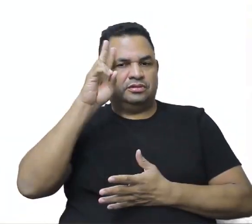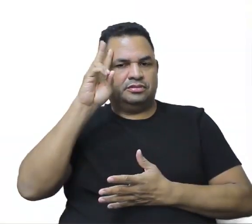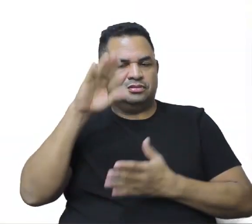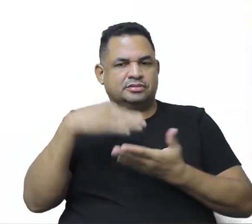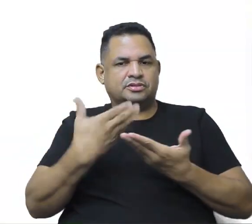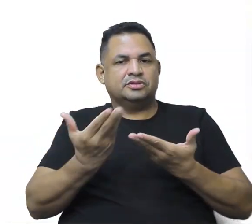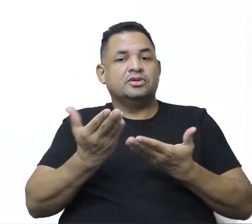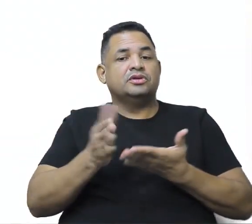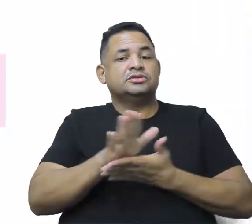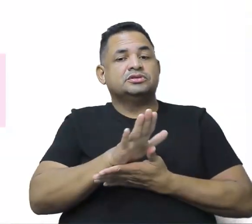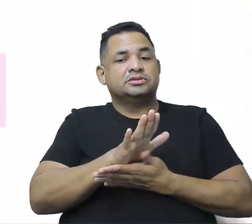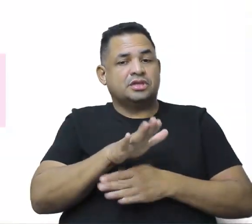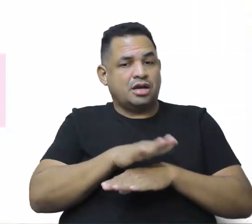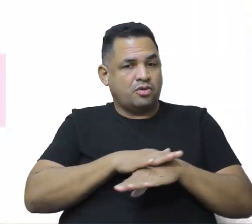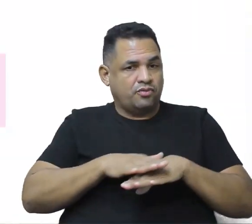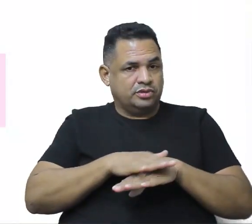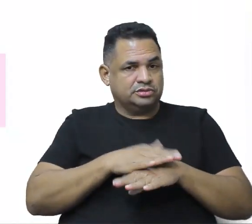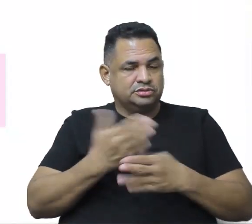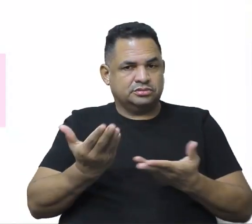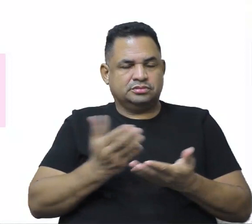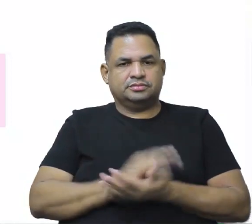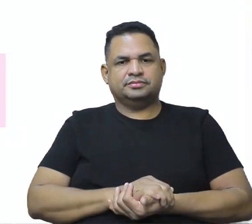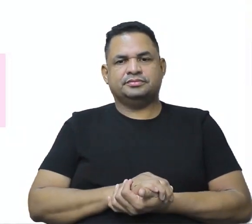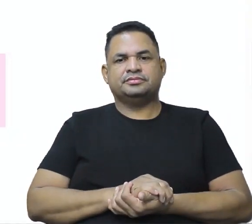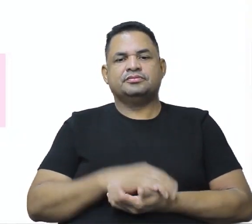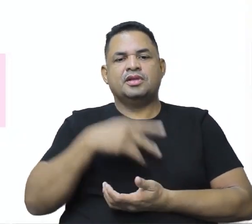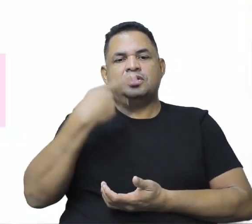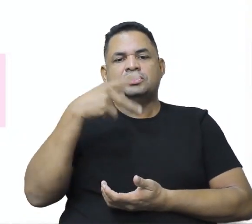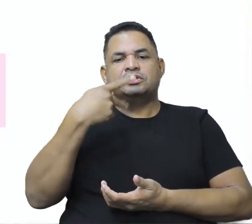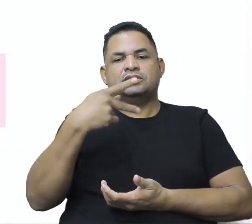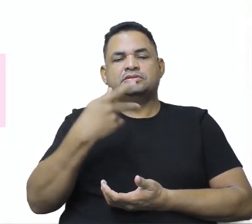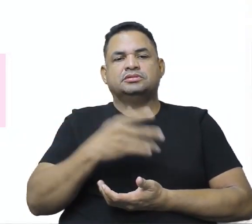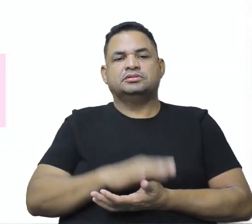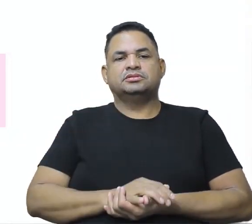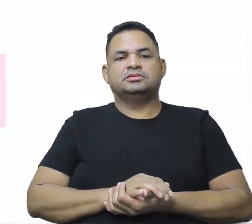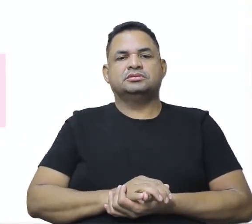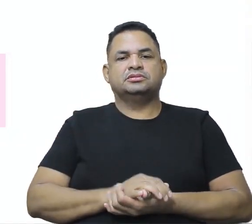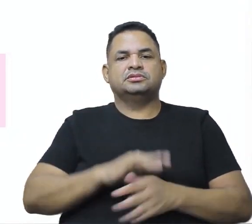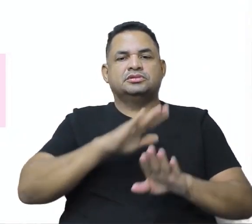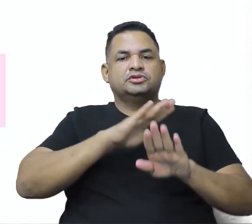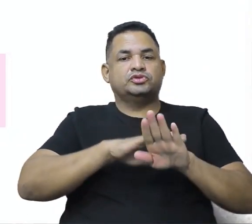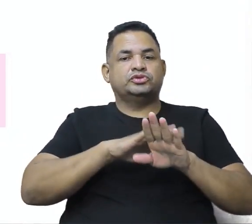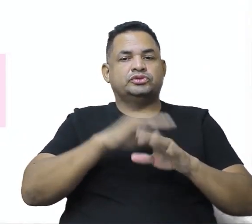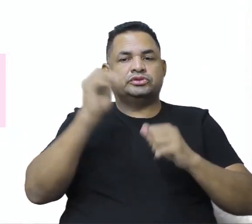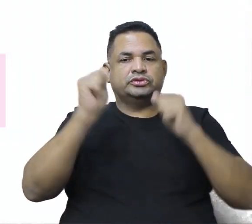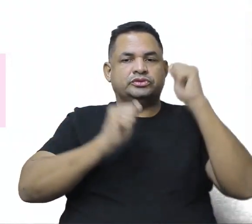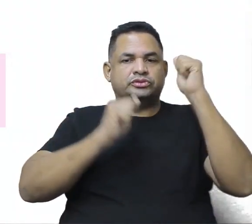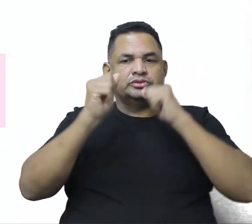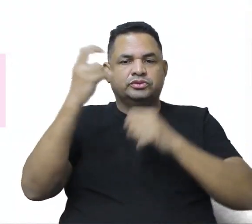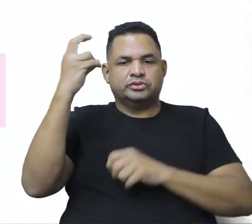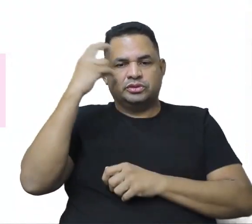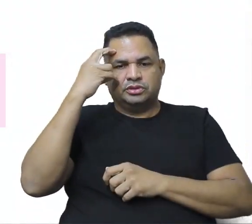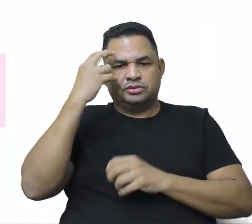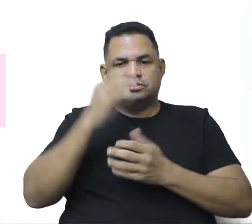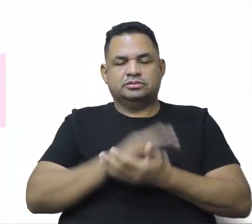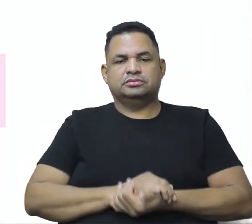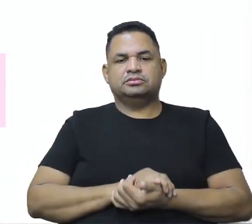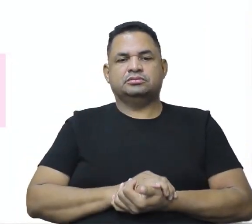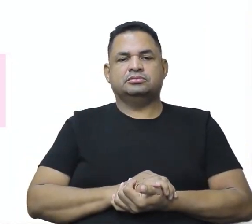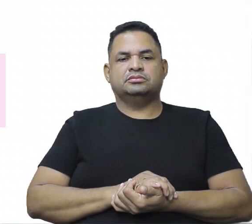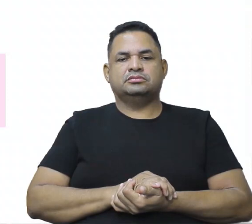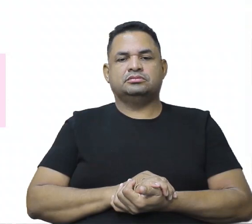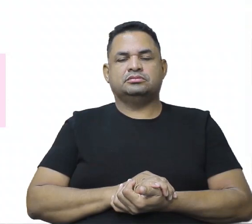gente já conversou, né? Então, a gente falou sobre a ideologia e indústria cultural, né?